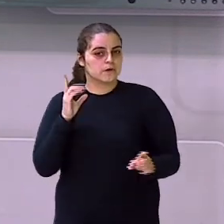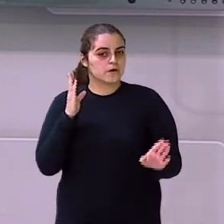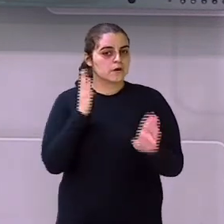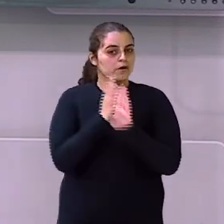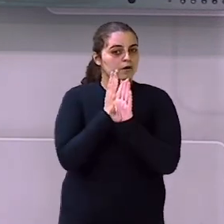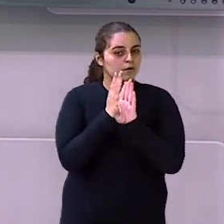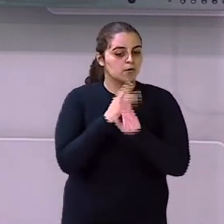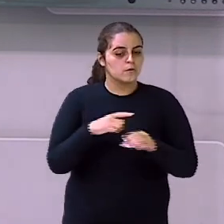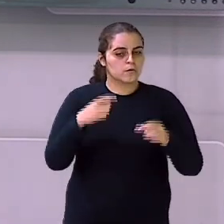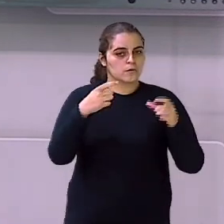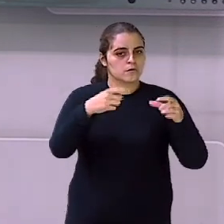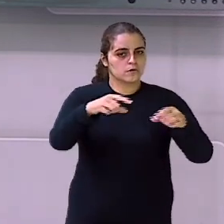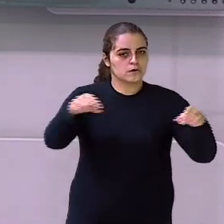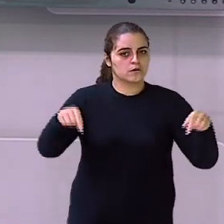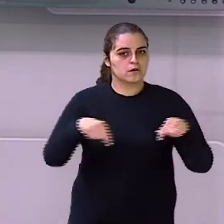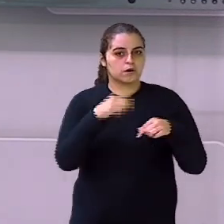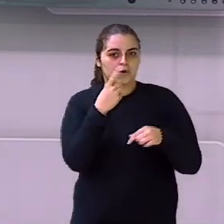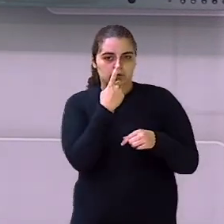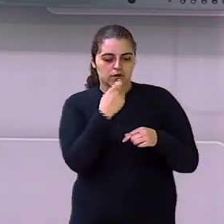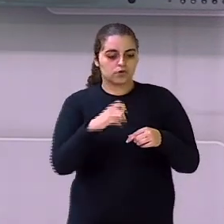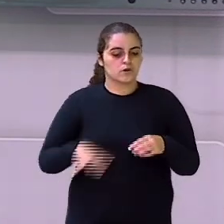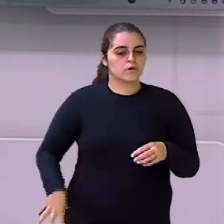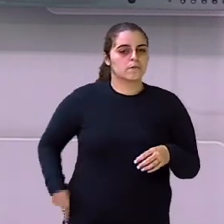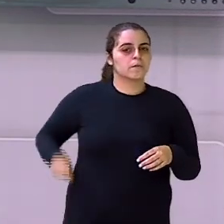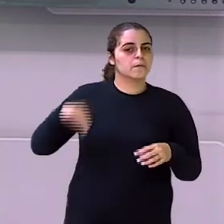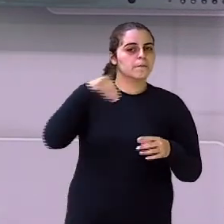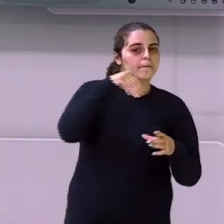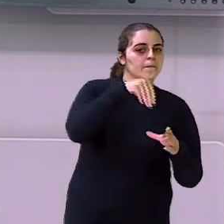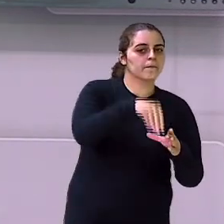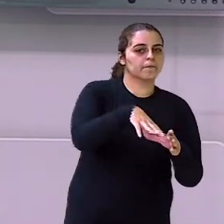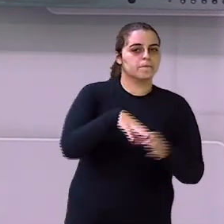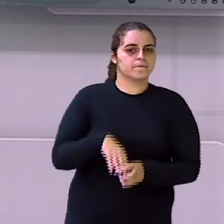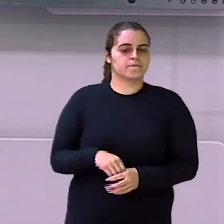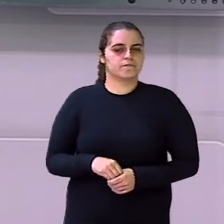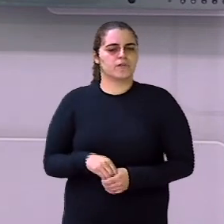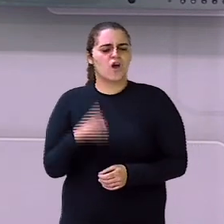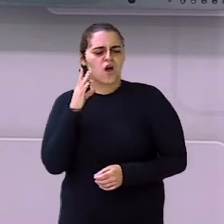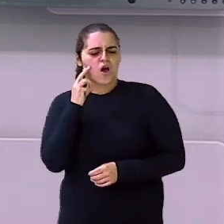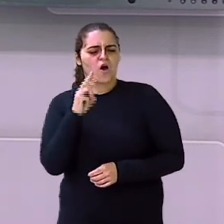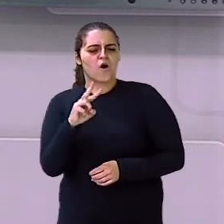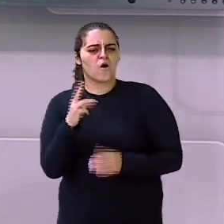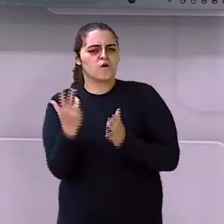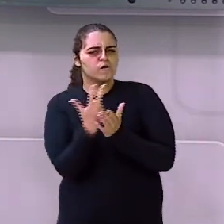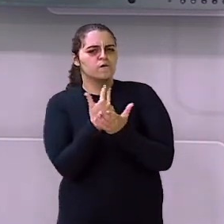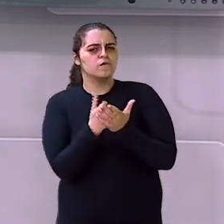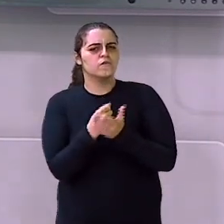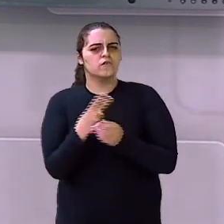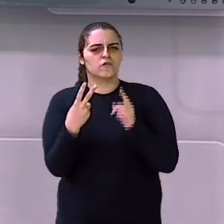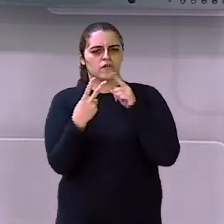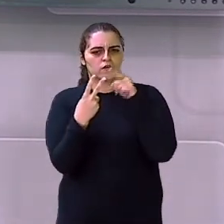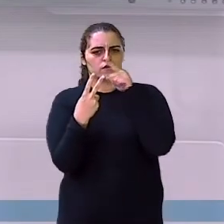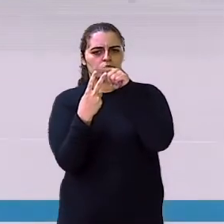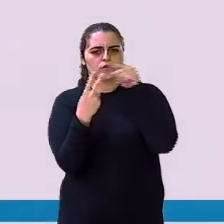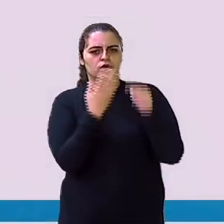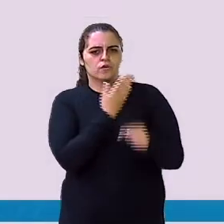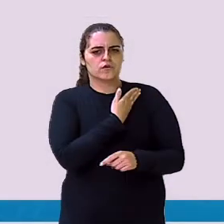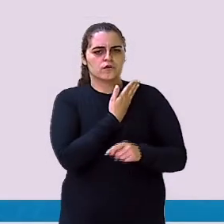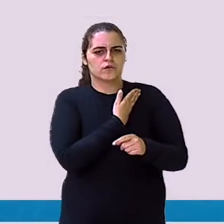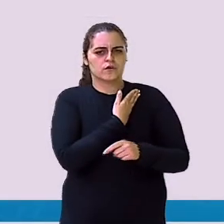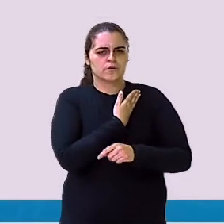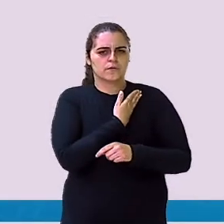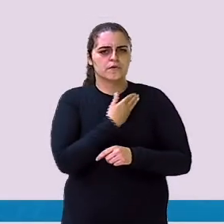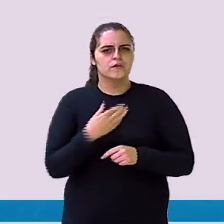lixeira Você joga no lixo Muito legal isso Tá E essa outra imagem Olha a gente tem Os dois amiguinhos aqui Ele tá